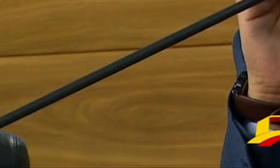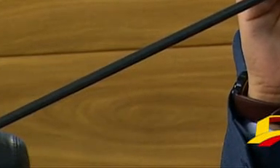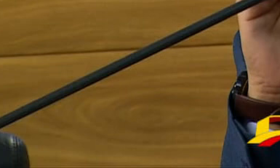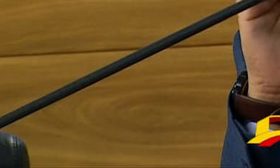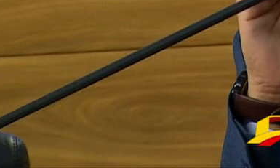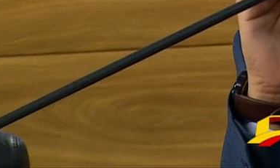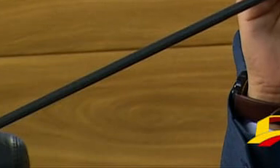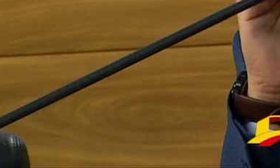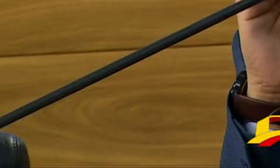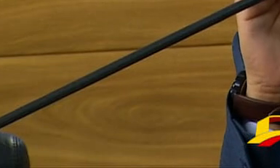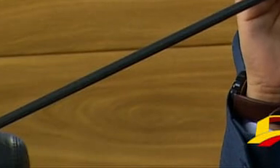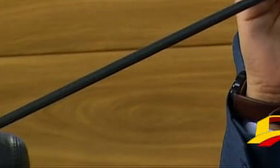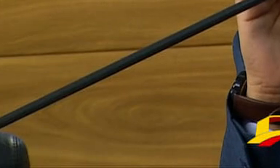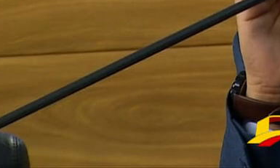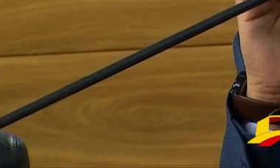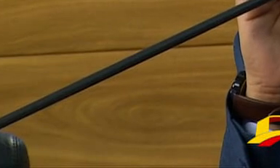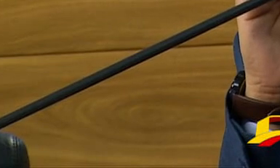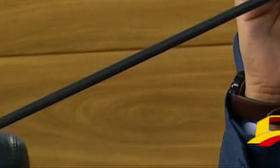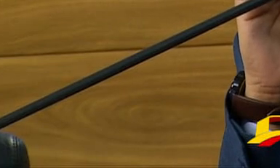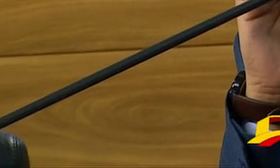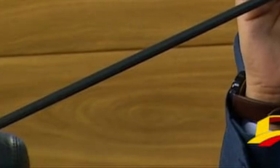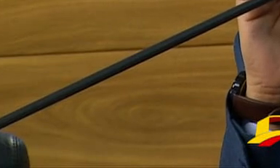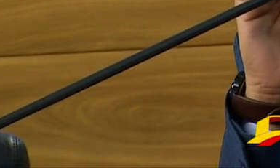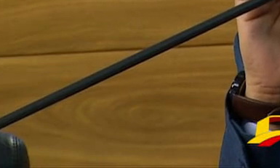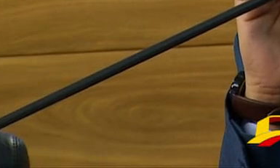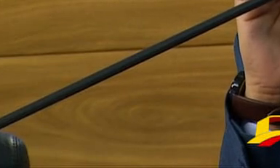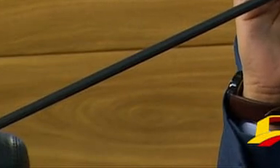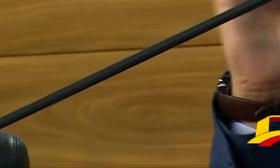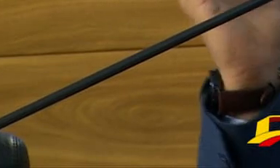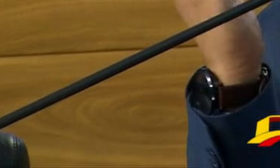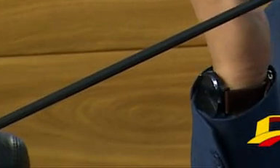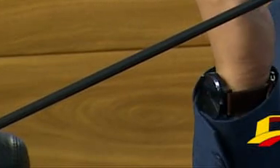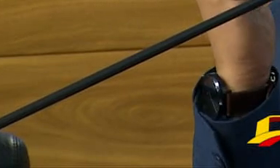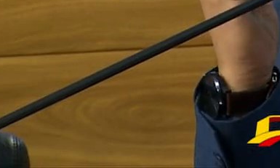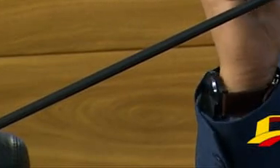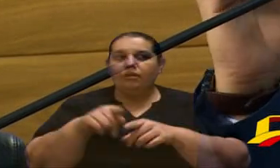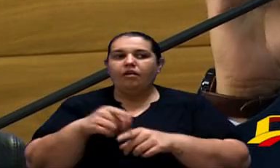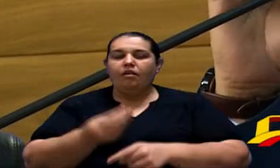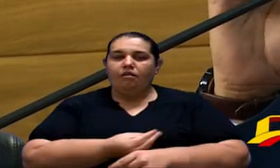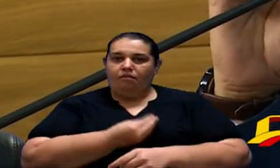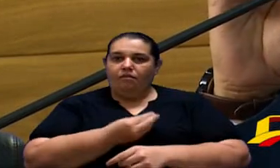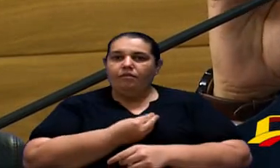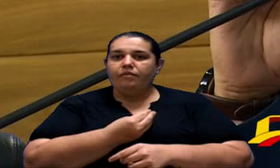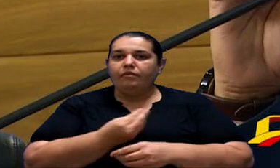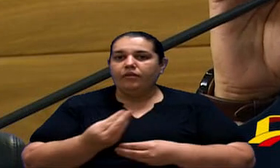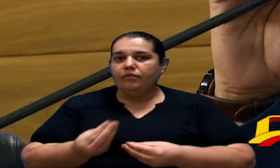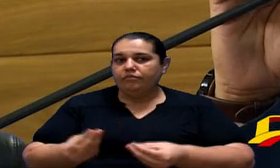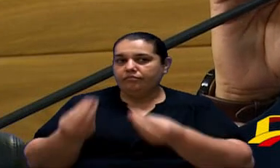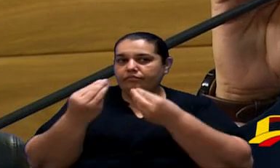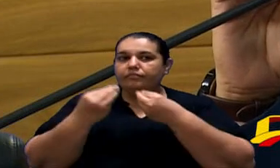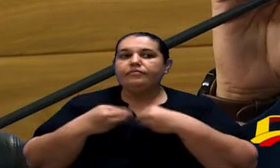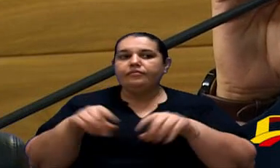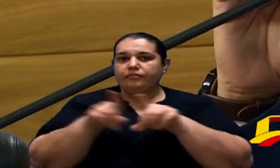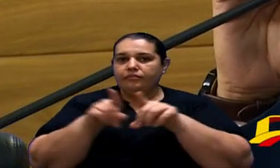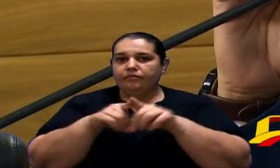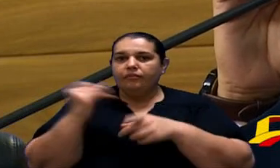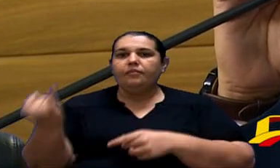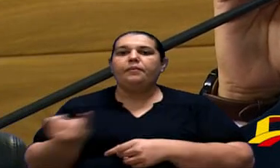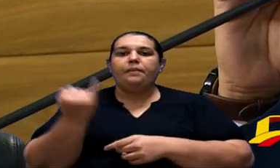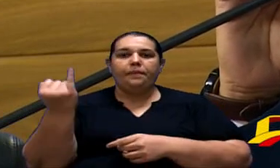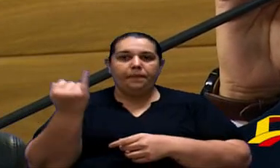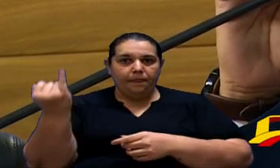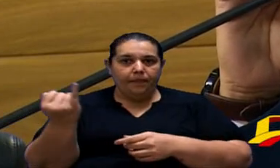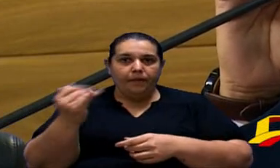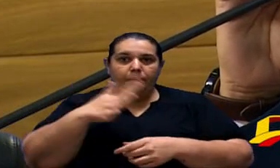êxito. Então, é muito importante o apoio que ele veio agora a nos dar é muito importante para